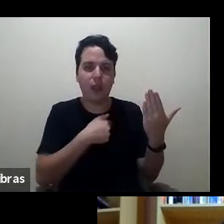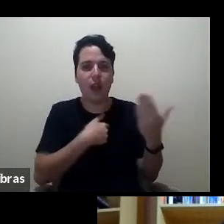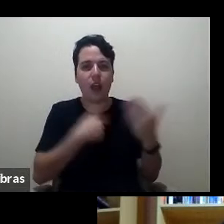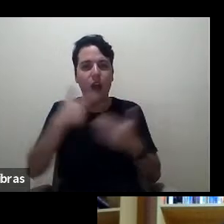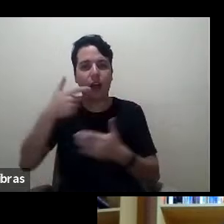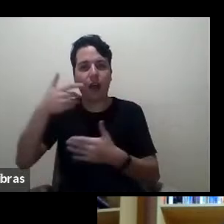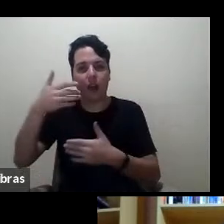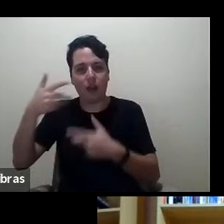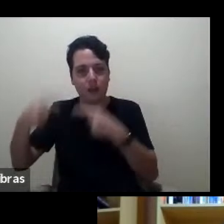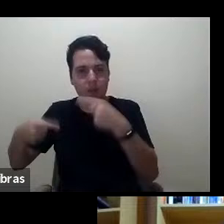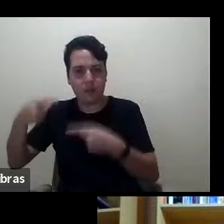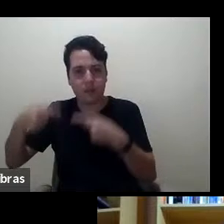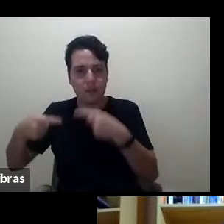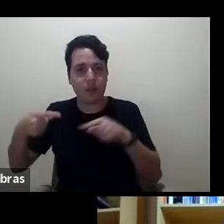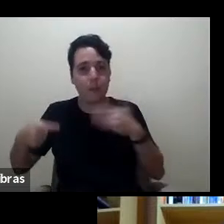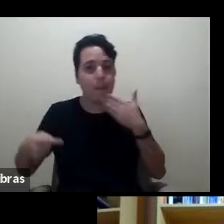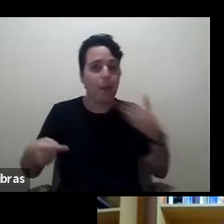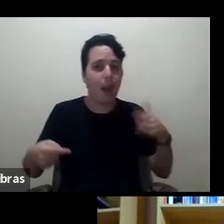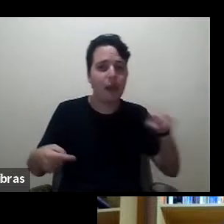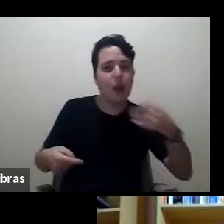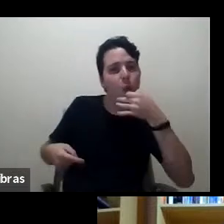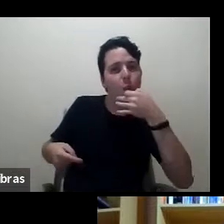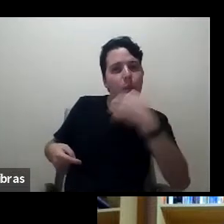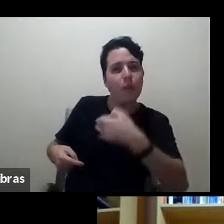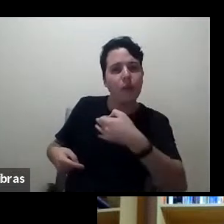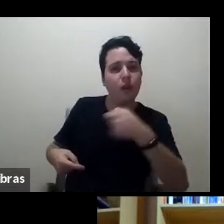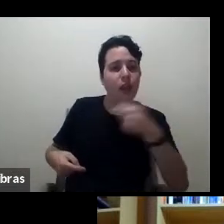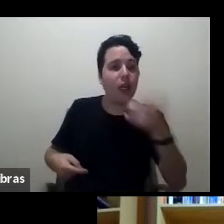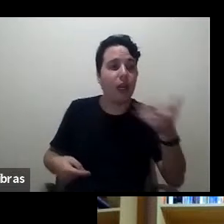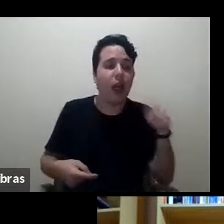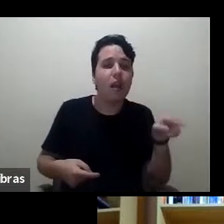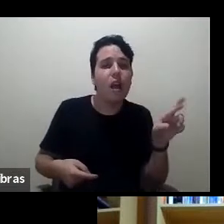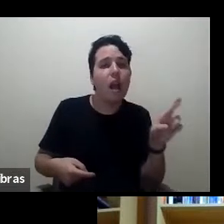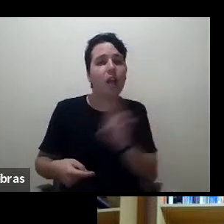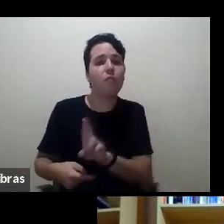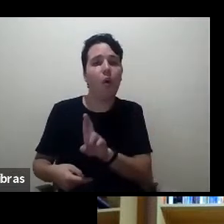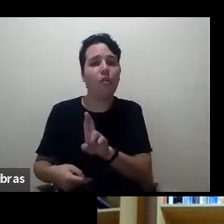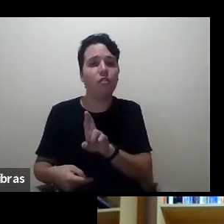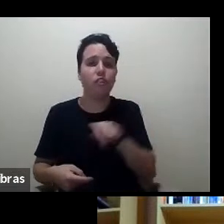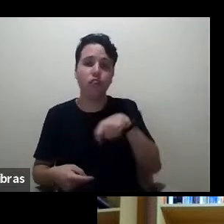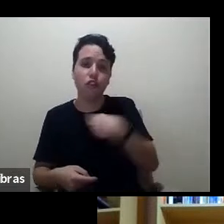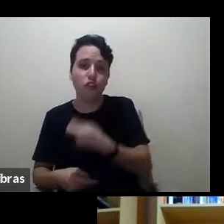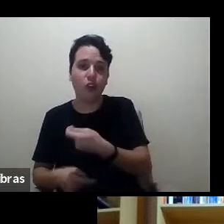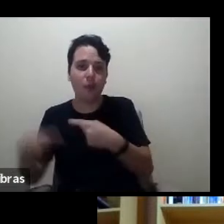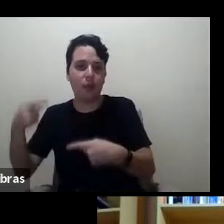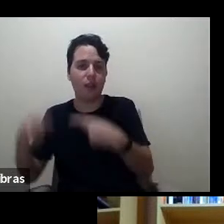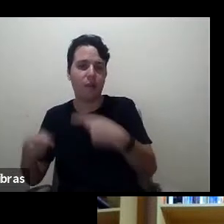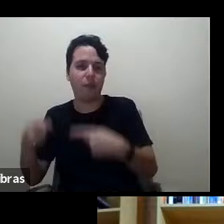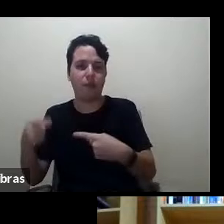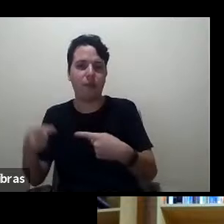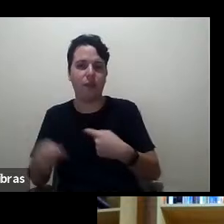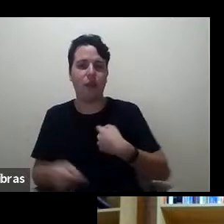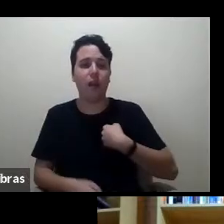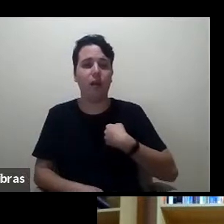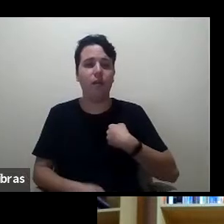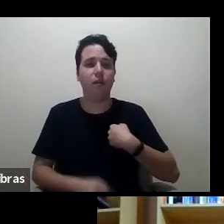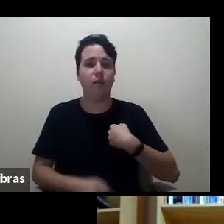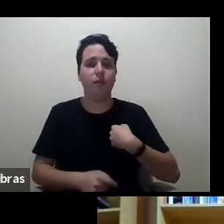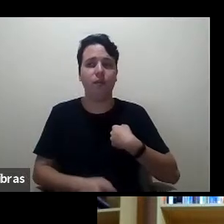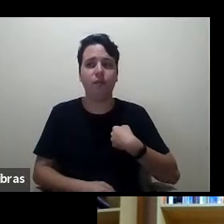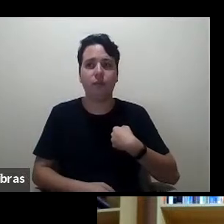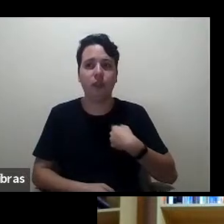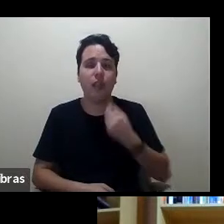daquele debate né a gente ouve a resposta desse autor ou dessa autora para aquele debate eu tenho querido